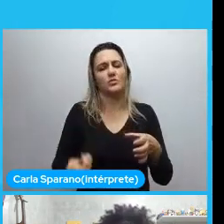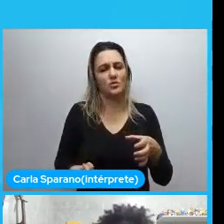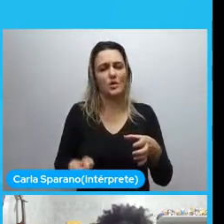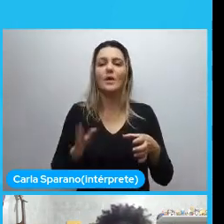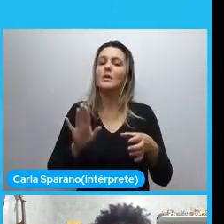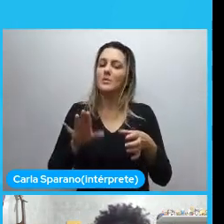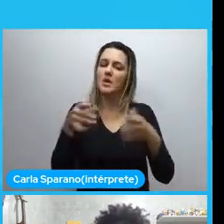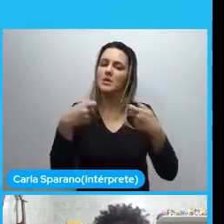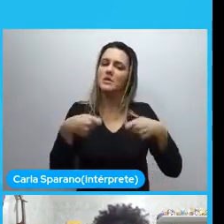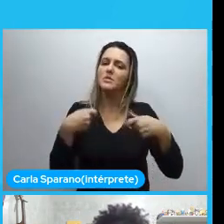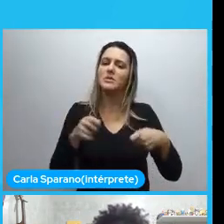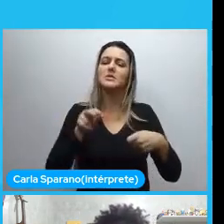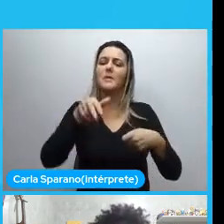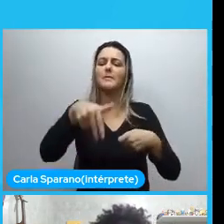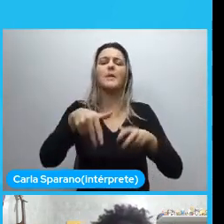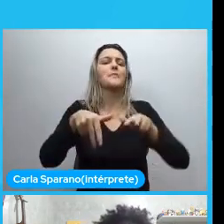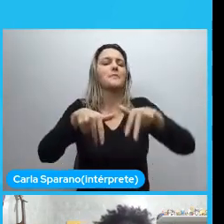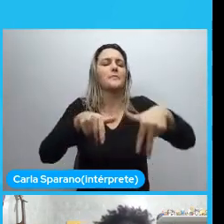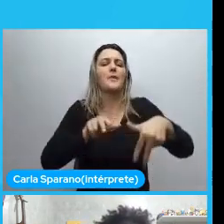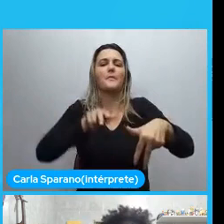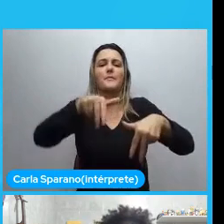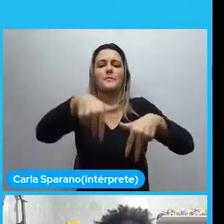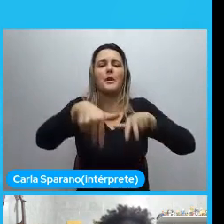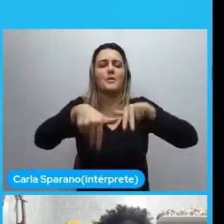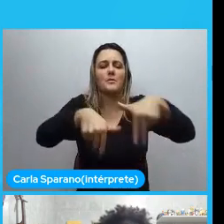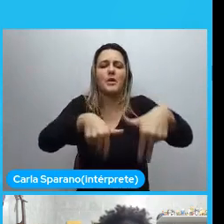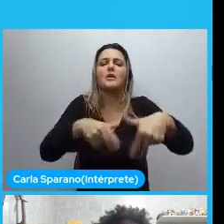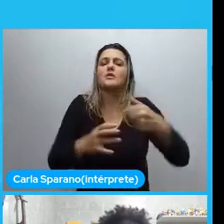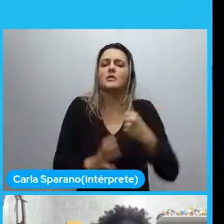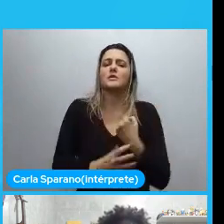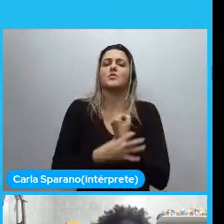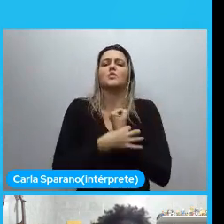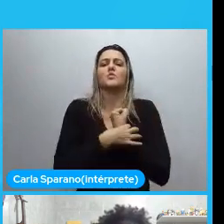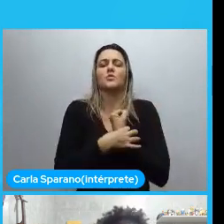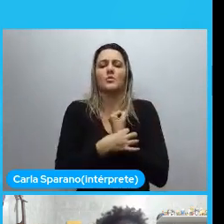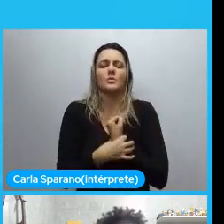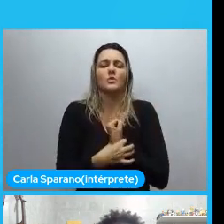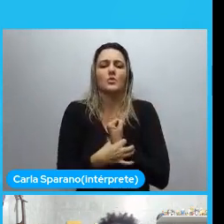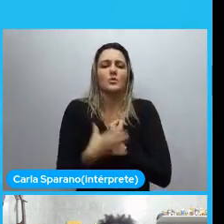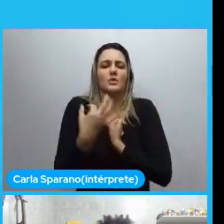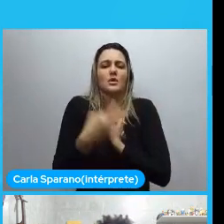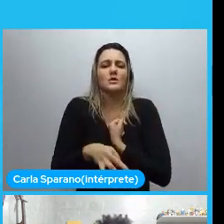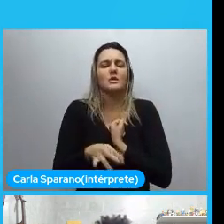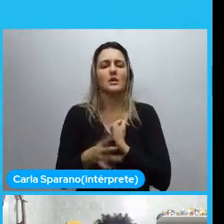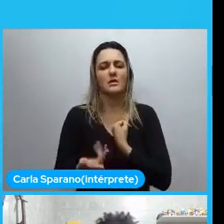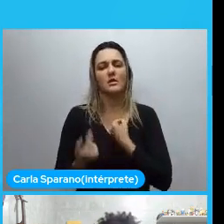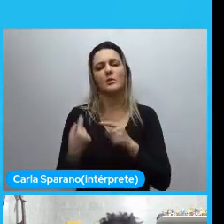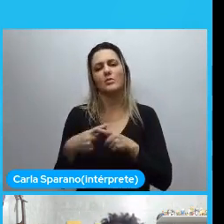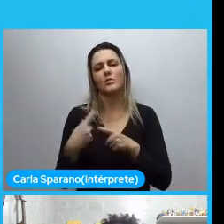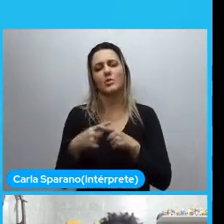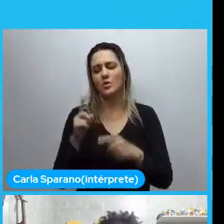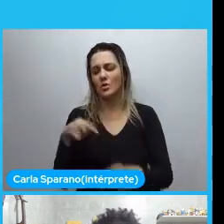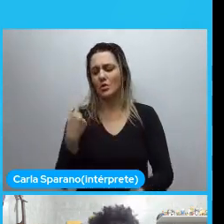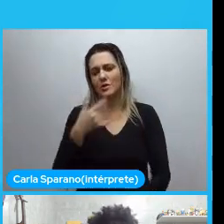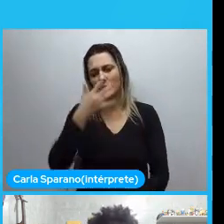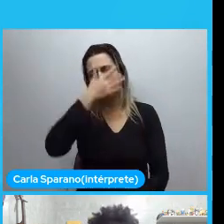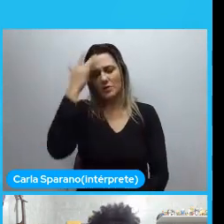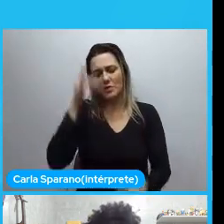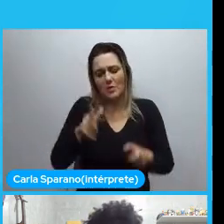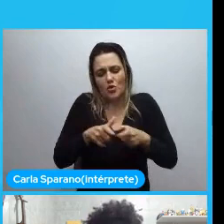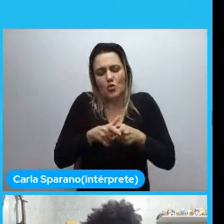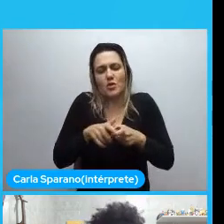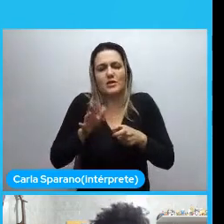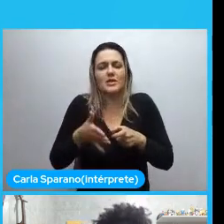Precisa ter esses espaços. Esses espaços seguros. Esses espaços. Que a gente tem certeza. Que vai estar lá. Porque a gente. vive. A gente. Enquanto pessoas de minoria. Já vive